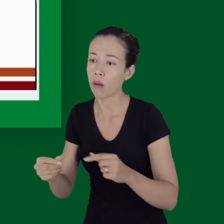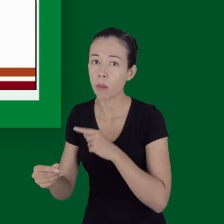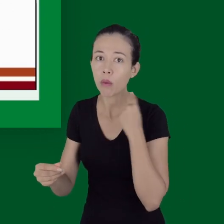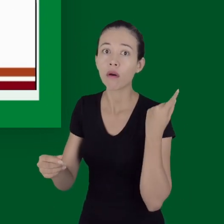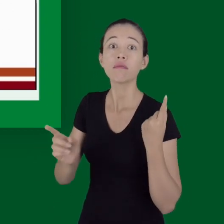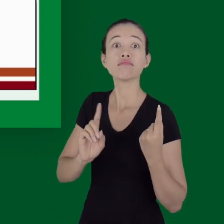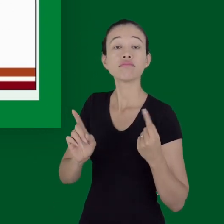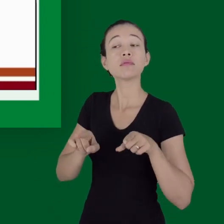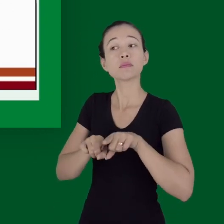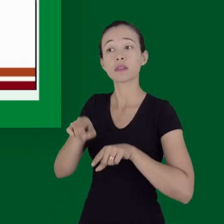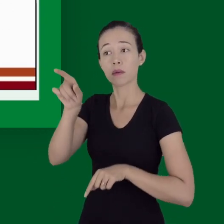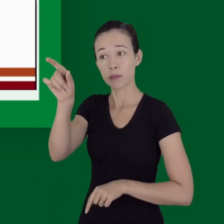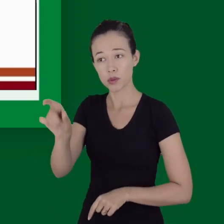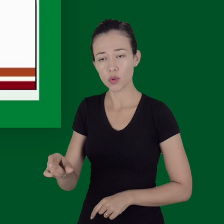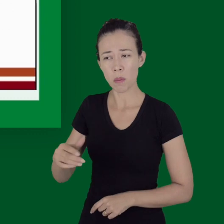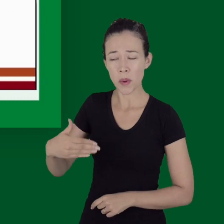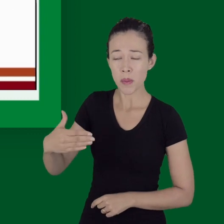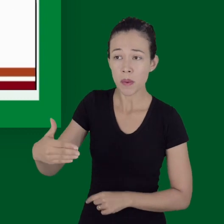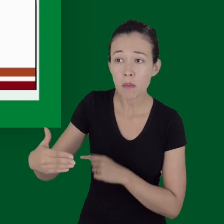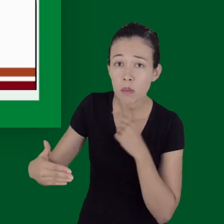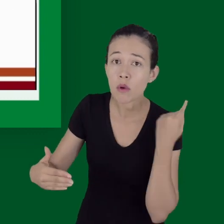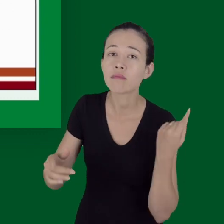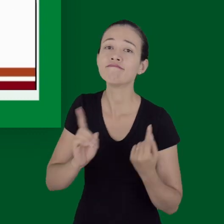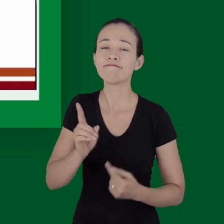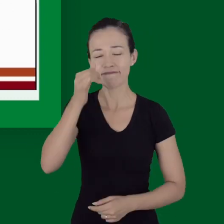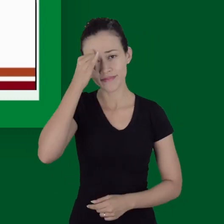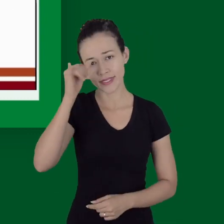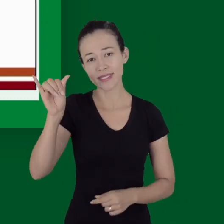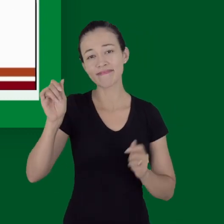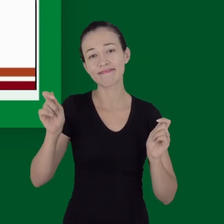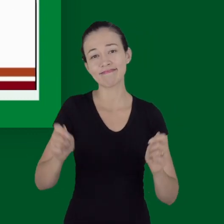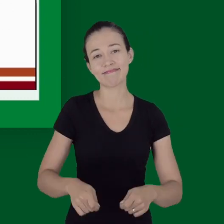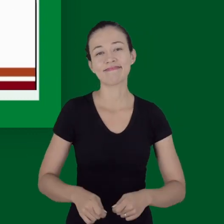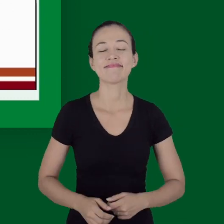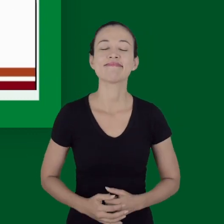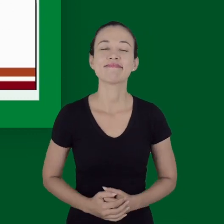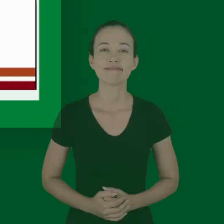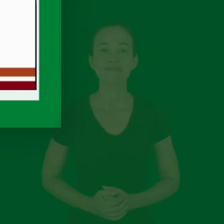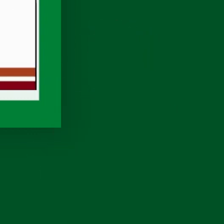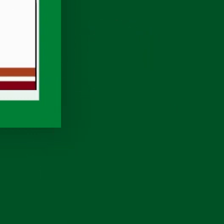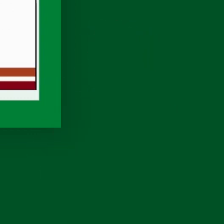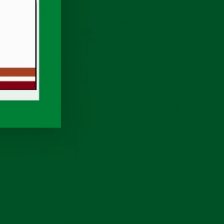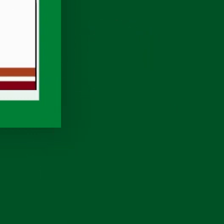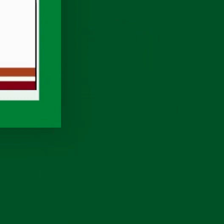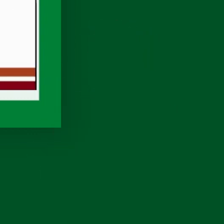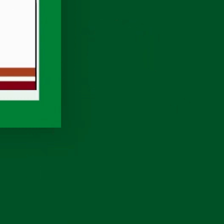anaeróbico, evitando morte celular e, por fim, a morte do paciente.